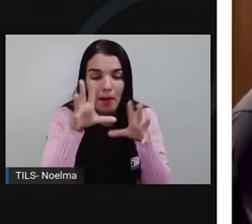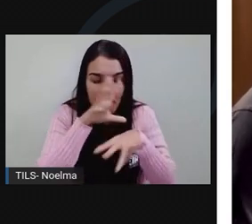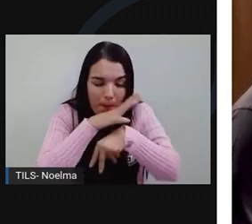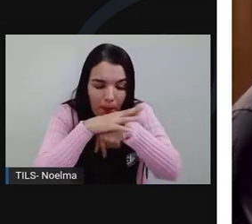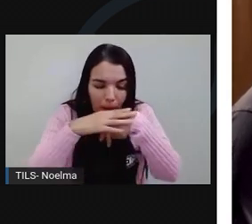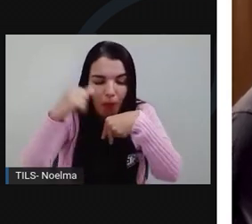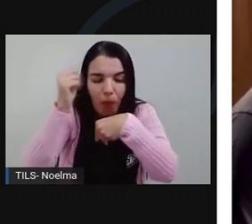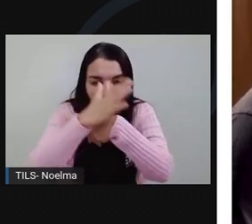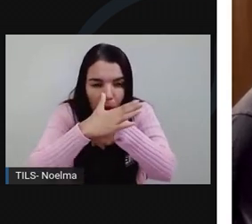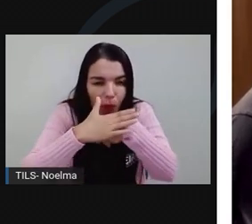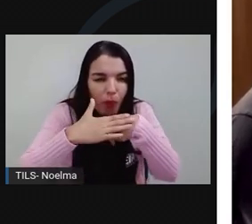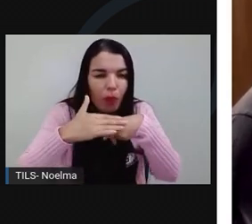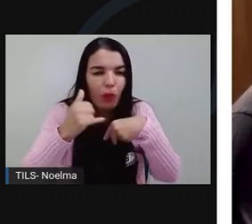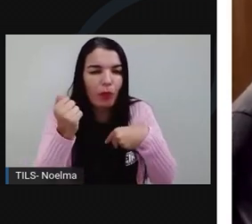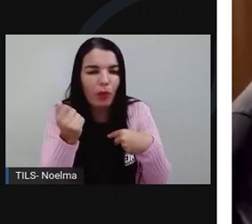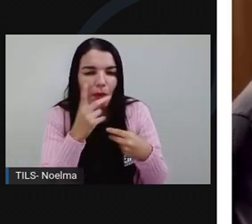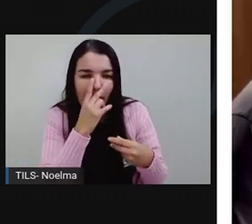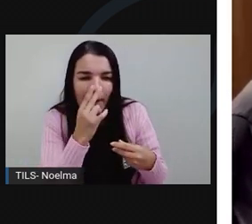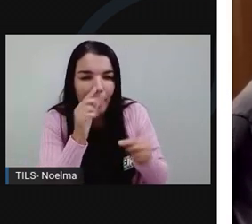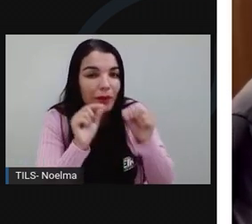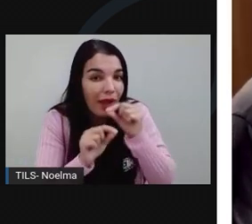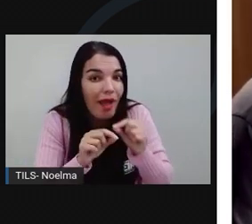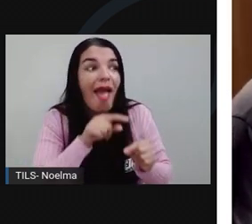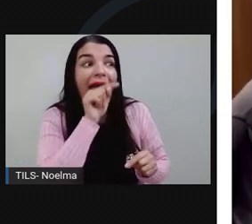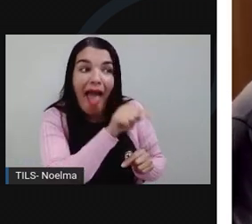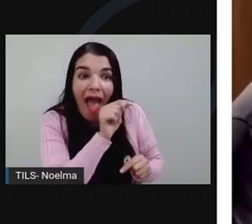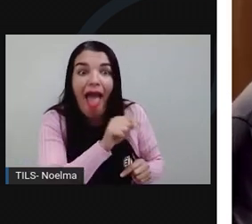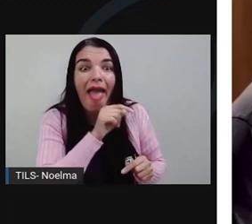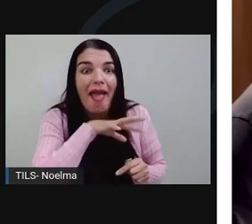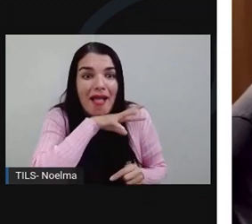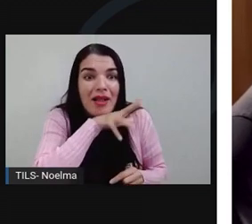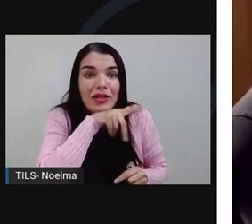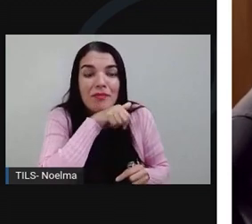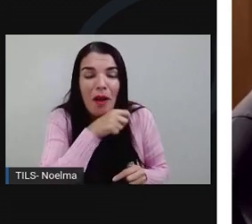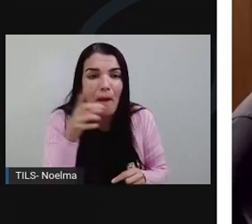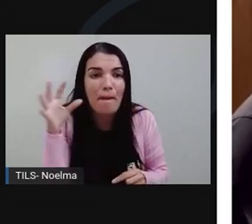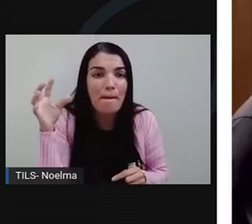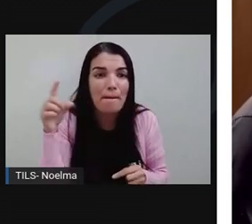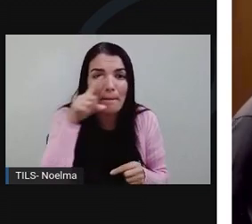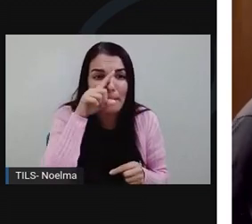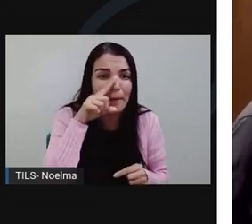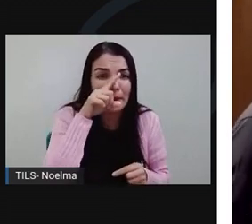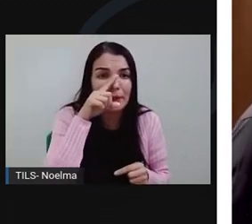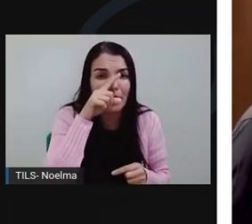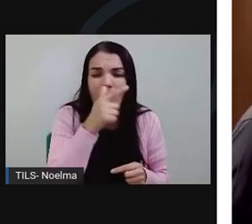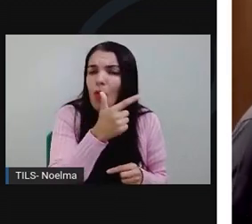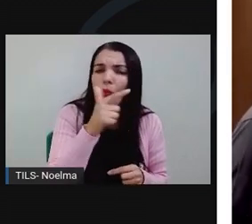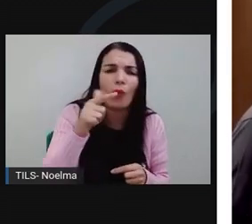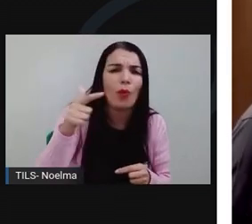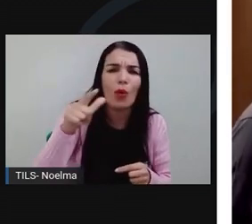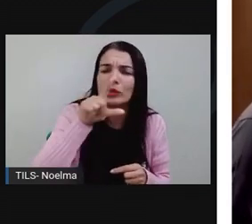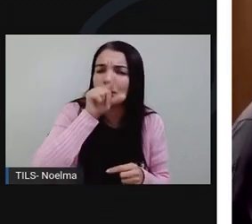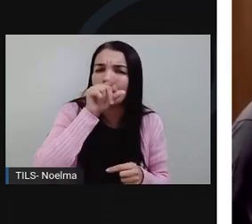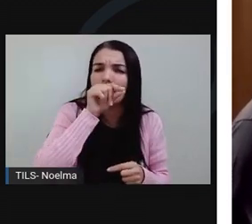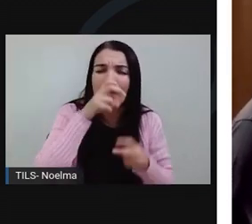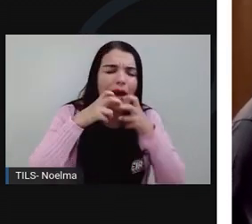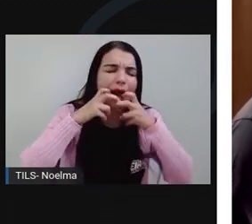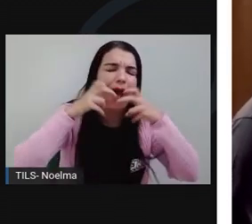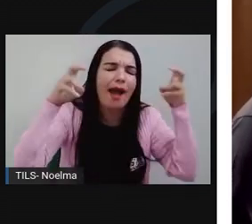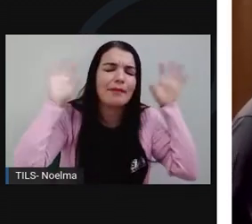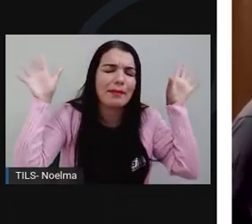macio e ar bondoso é que é o terrível gato. O outro, barulhento e